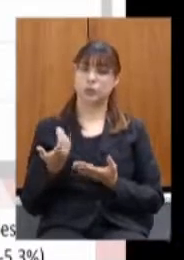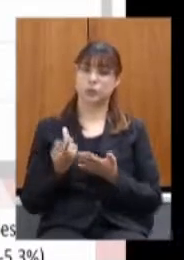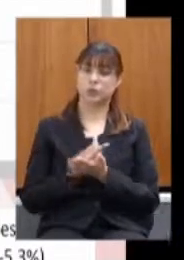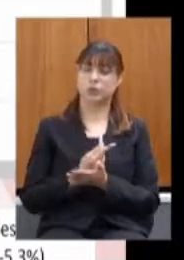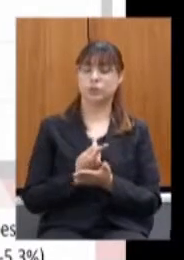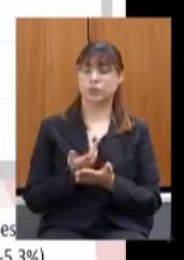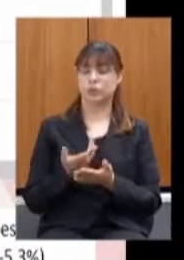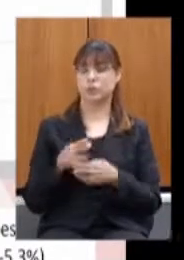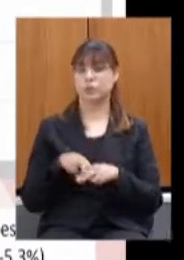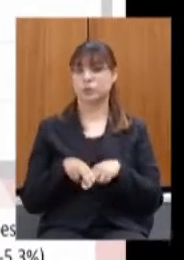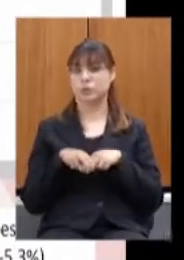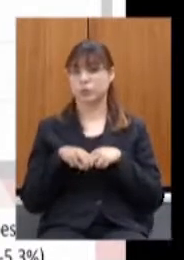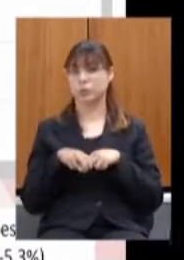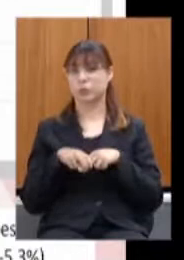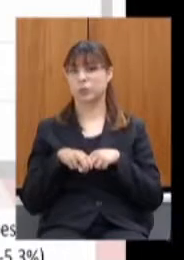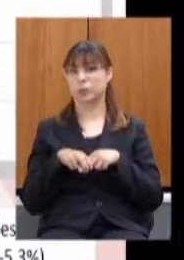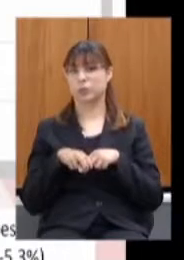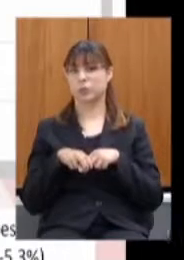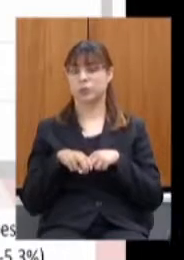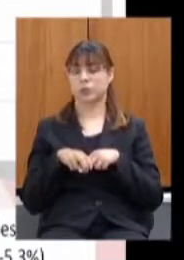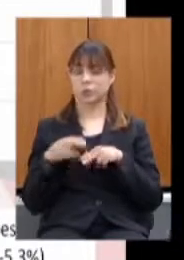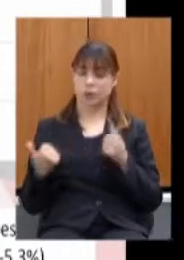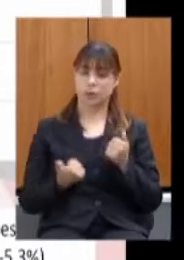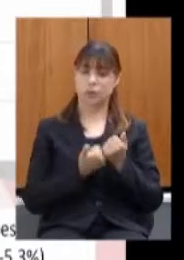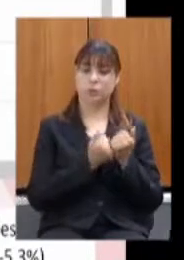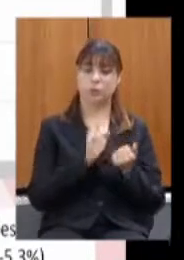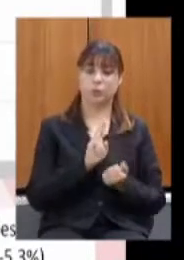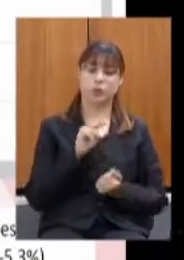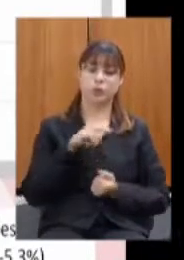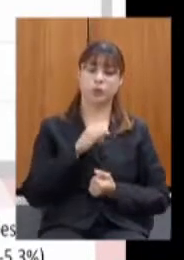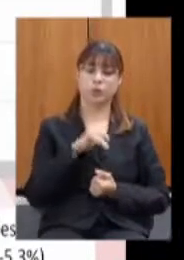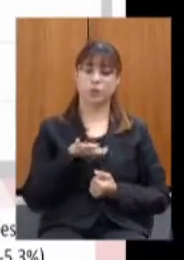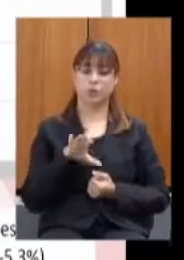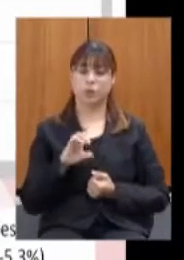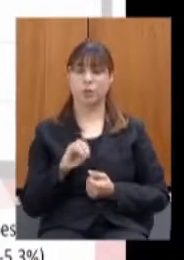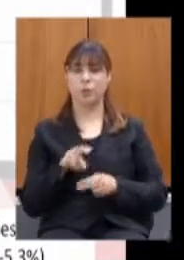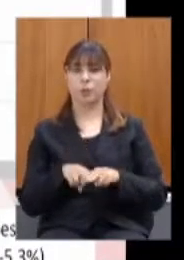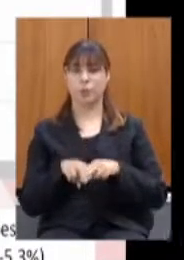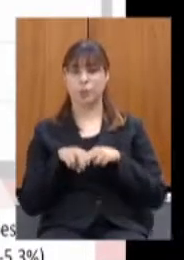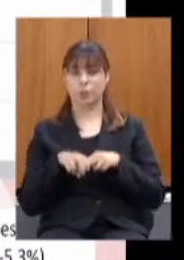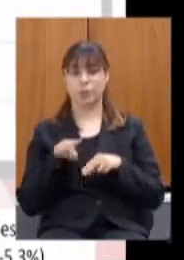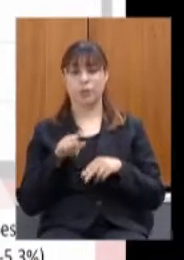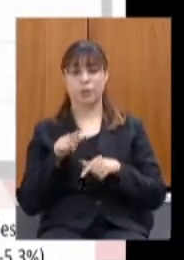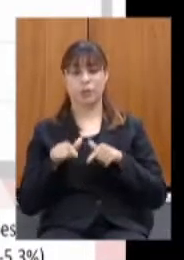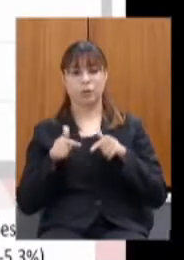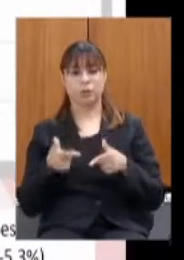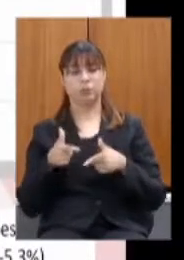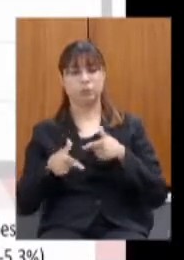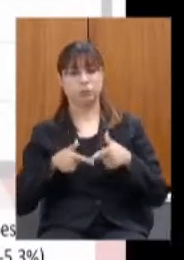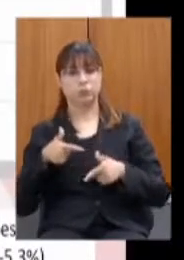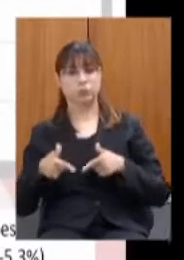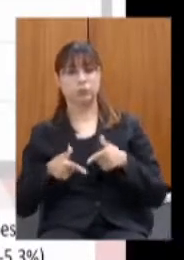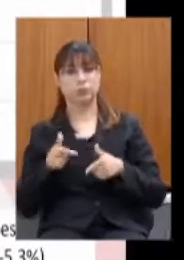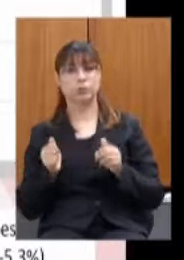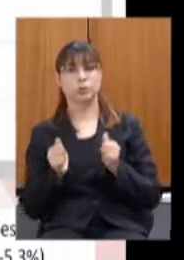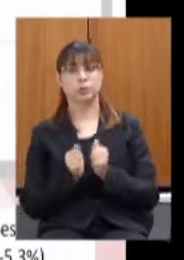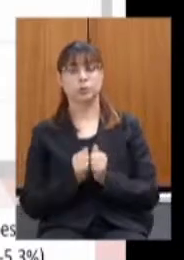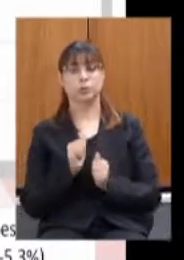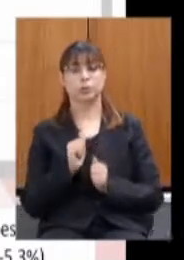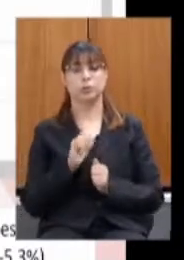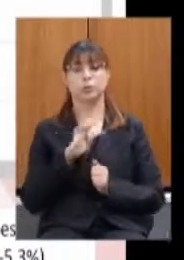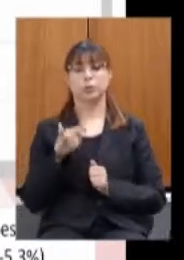desse auxílio da União em função dessa ação em parceria com o TJ